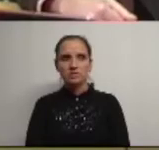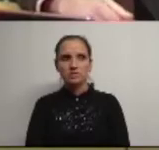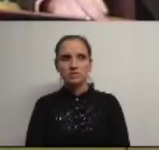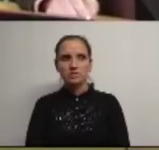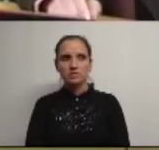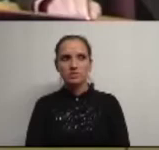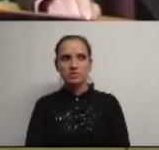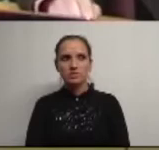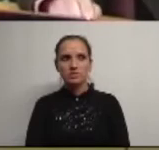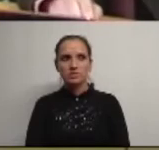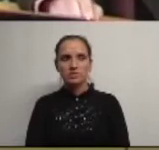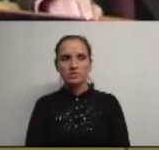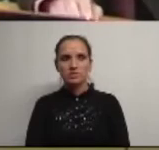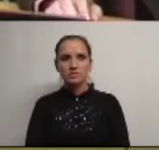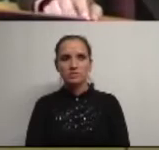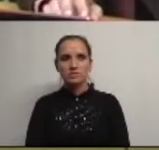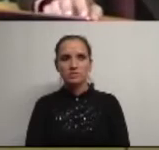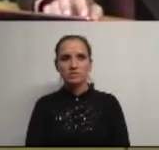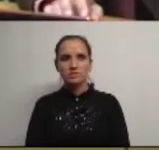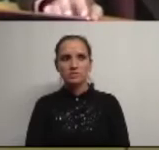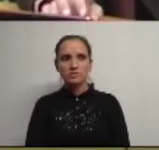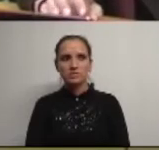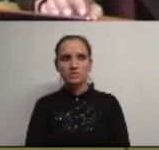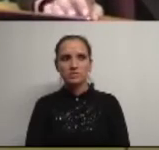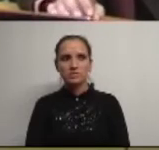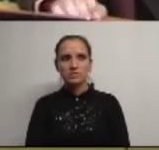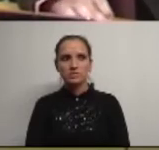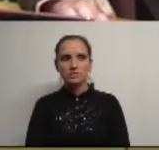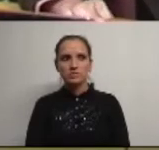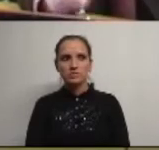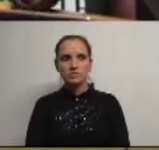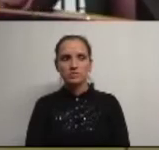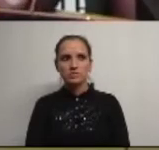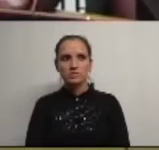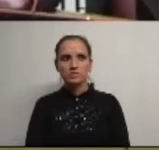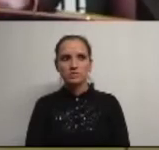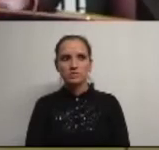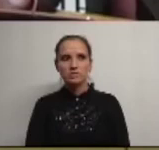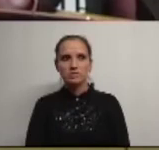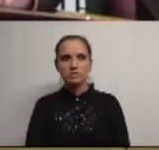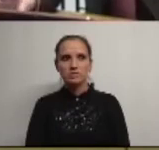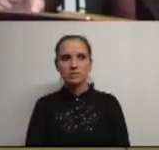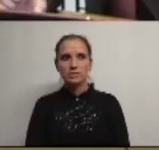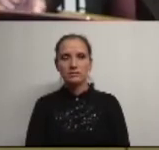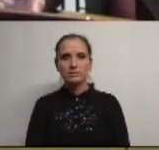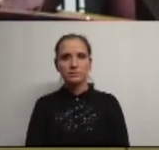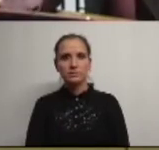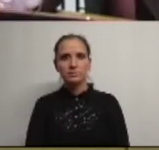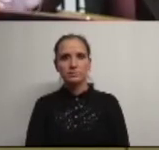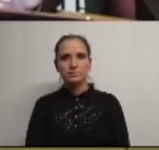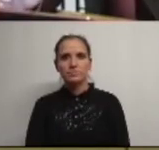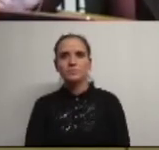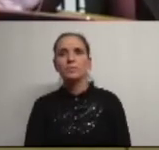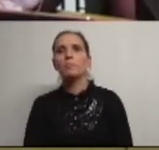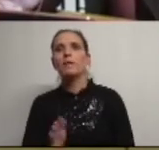me rir Eu agradecia que não entrassem em diálogo por favor Eu tenho de me rir